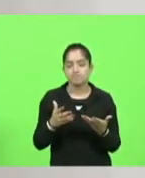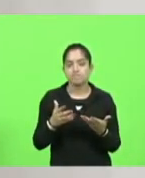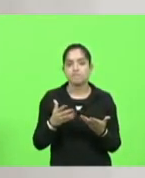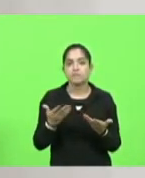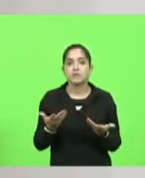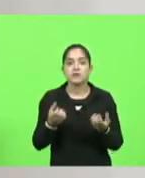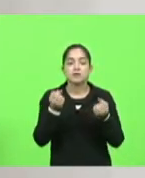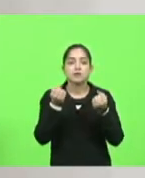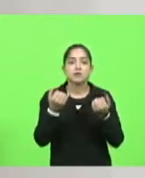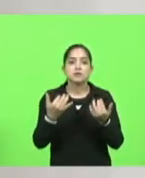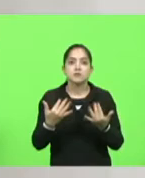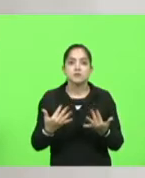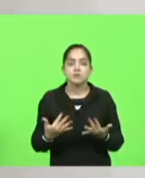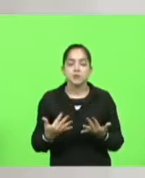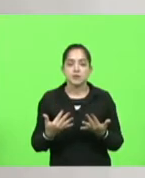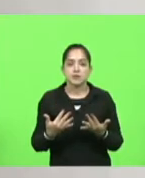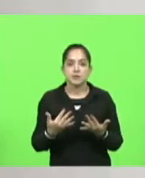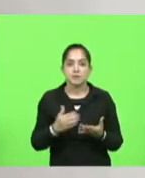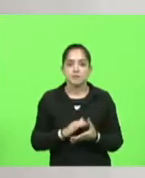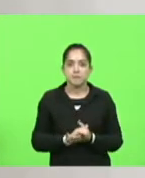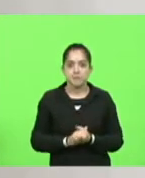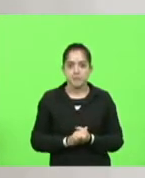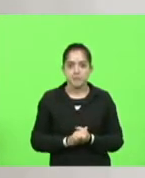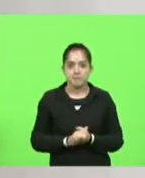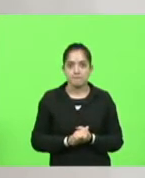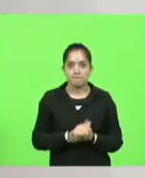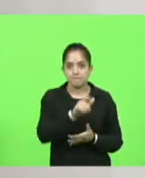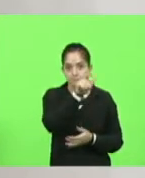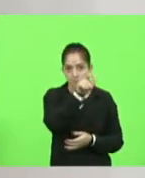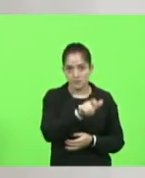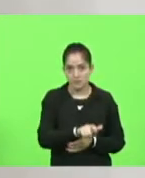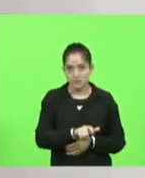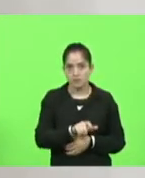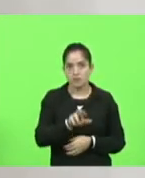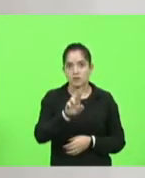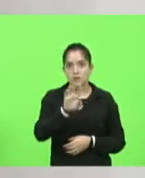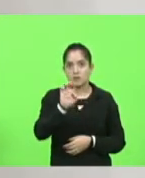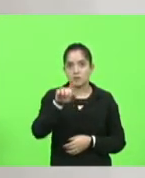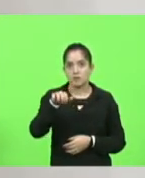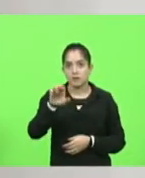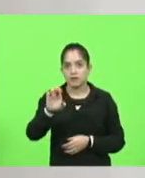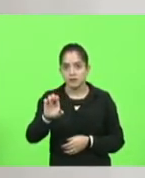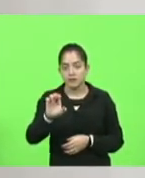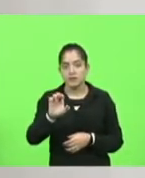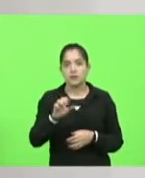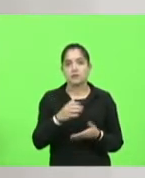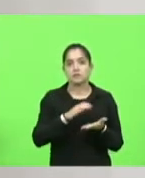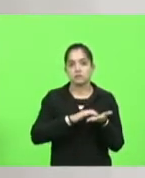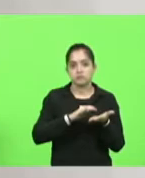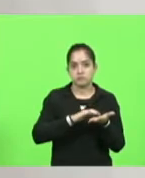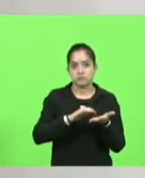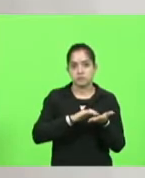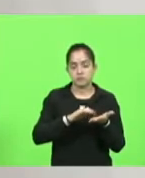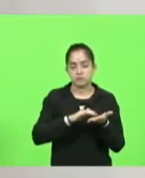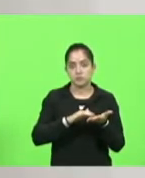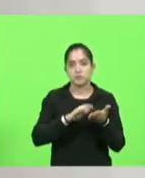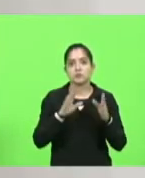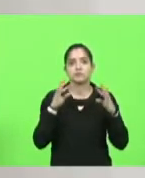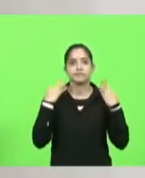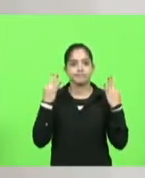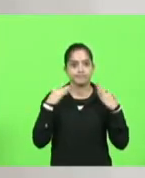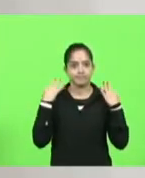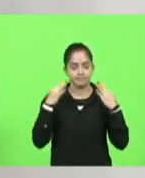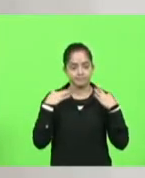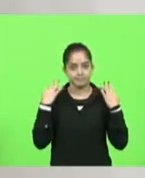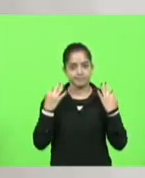de apreço ao René que é servidor da Secretaria de Turismo hoje substitui o meu grande amigo